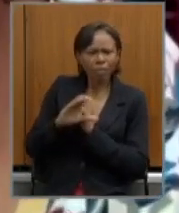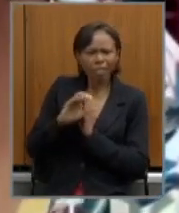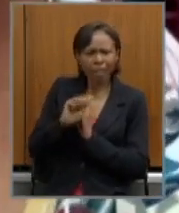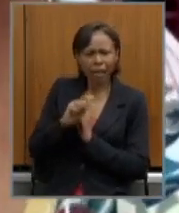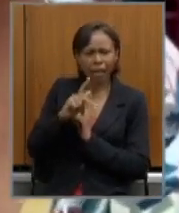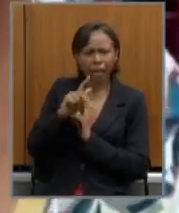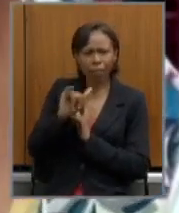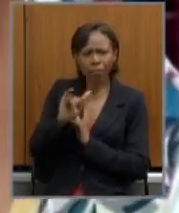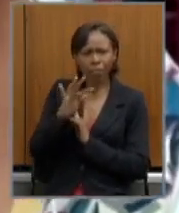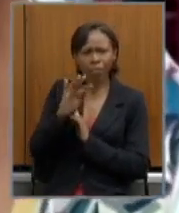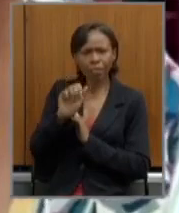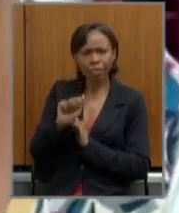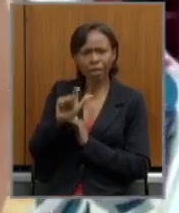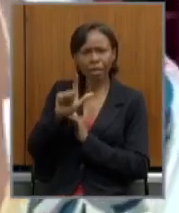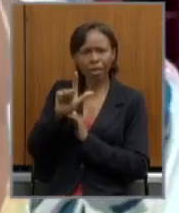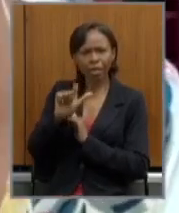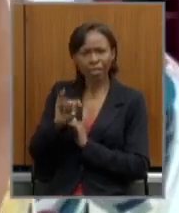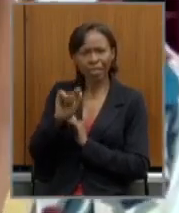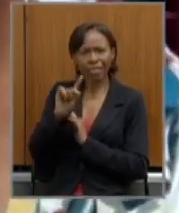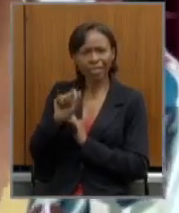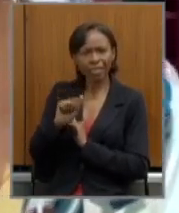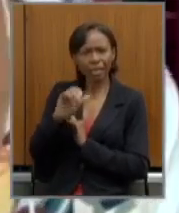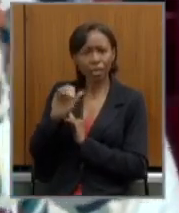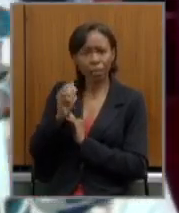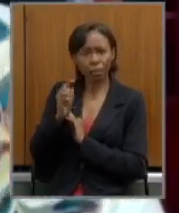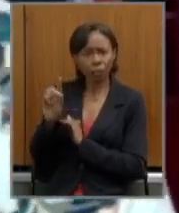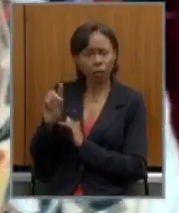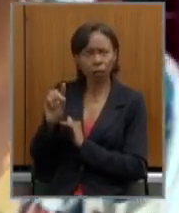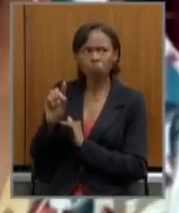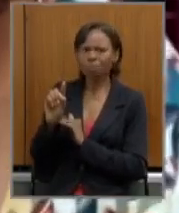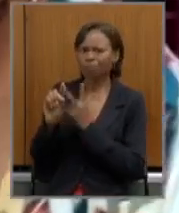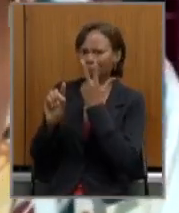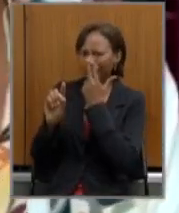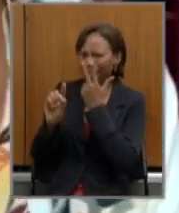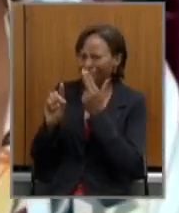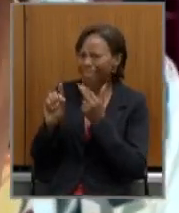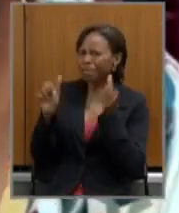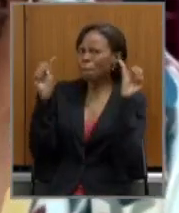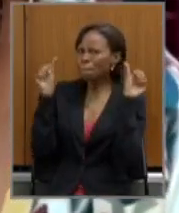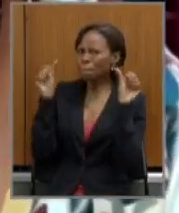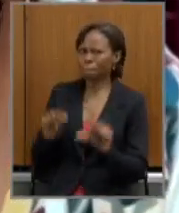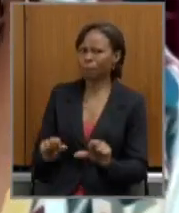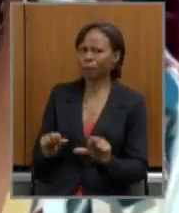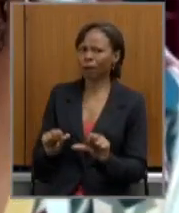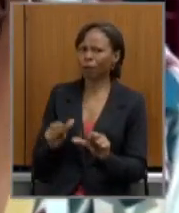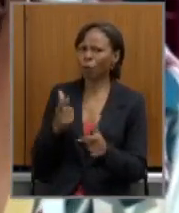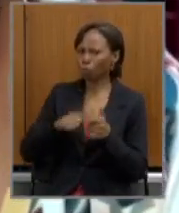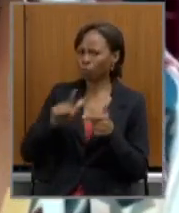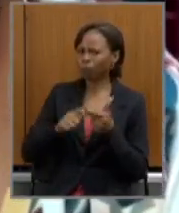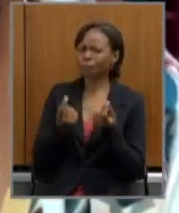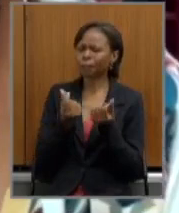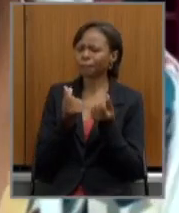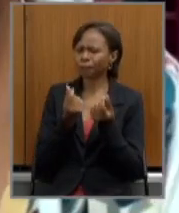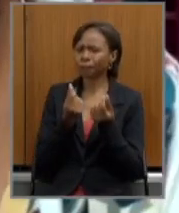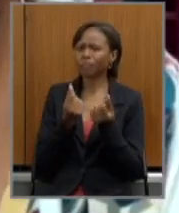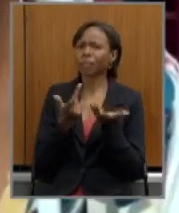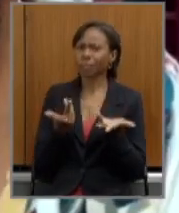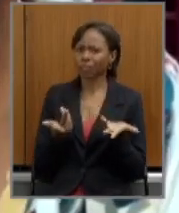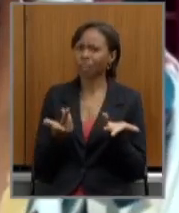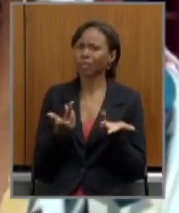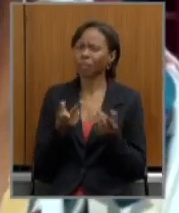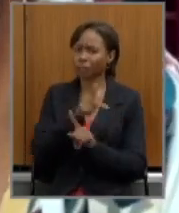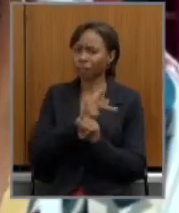no cálculo atuarial isso vai agravar a situação financeira da